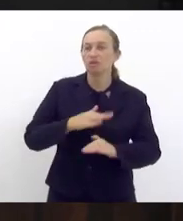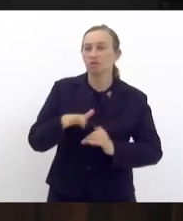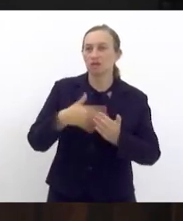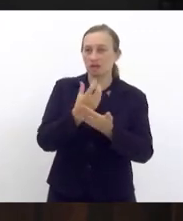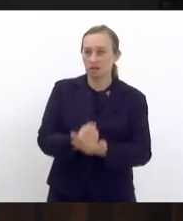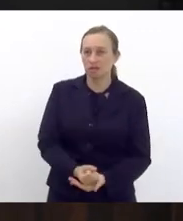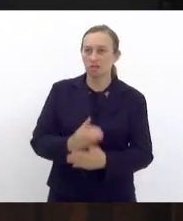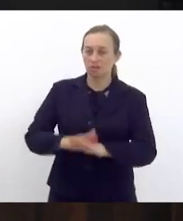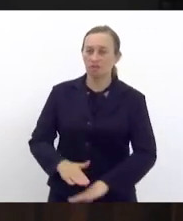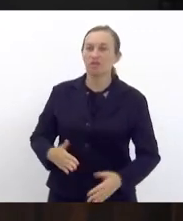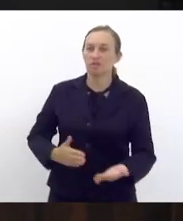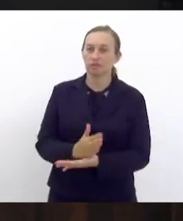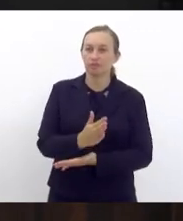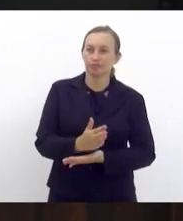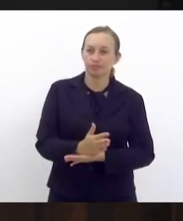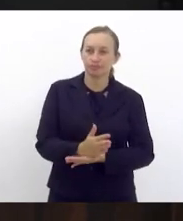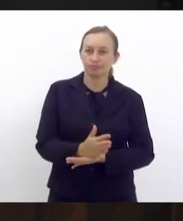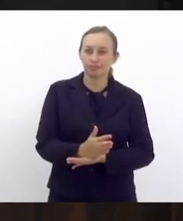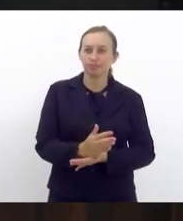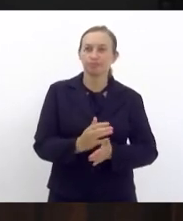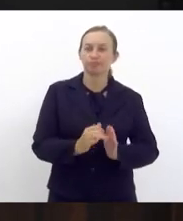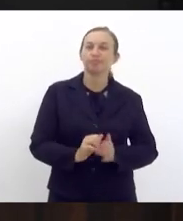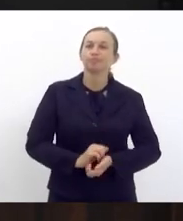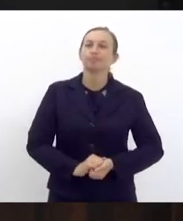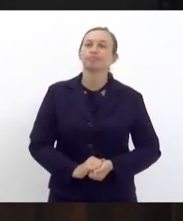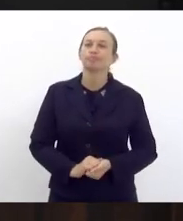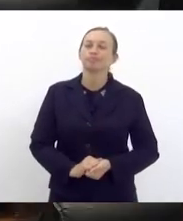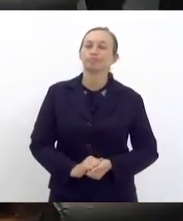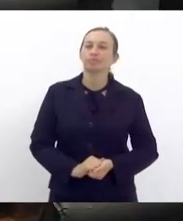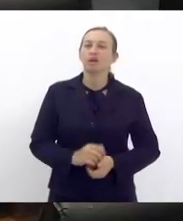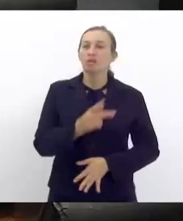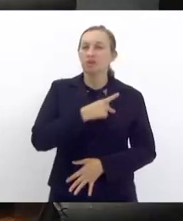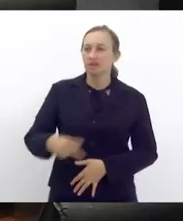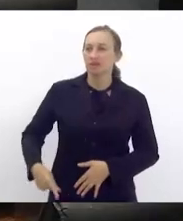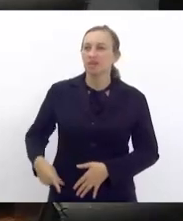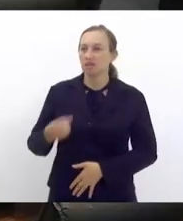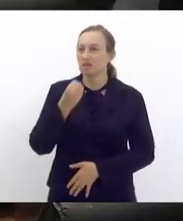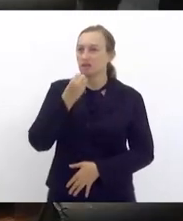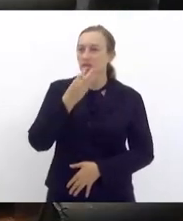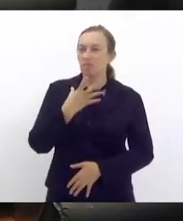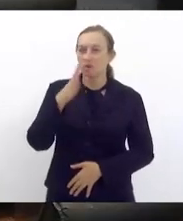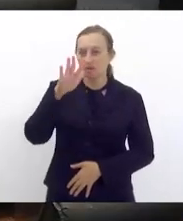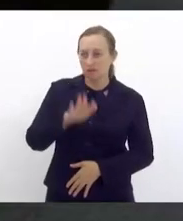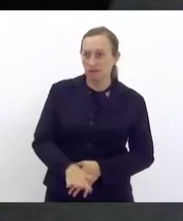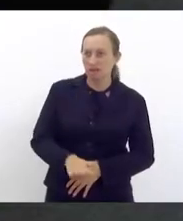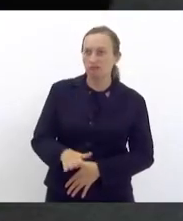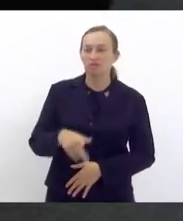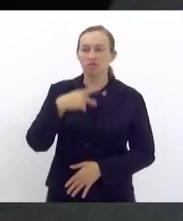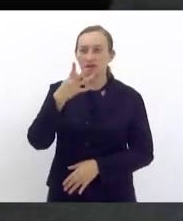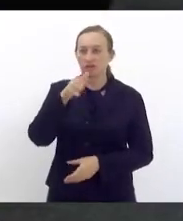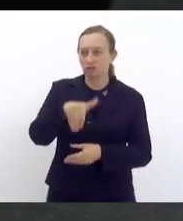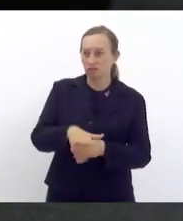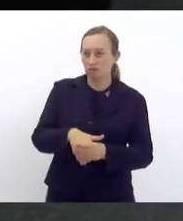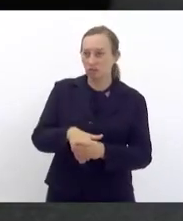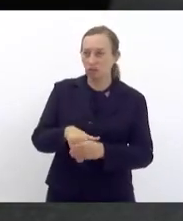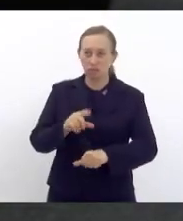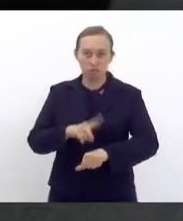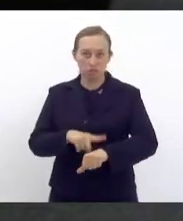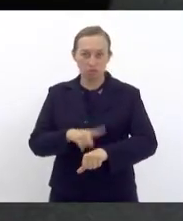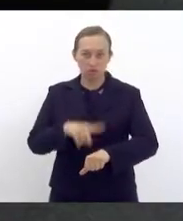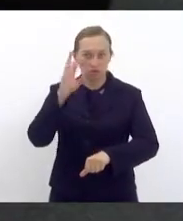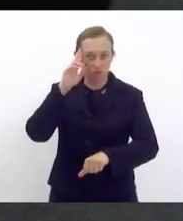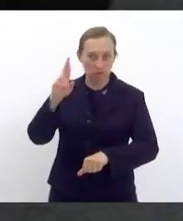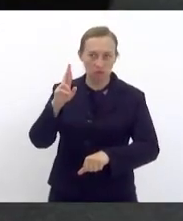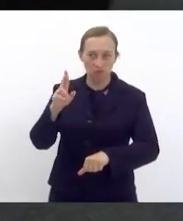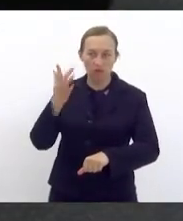permaneçam como estão, aprovado e vai à publicação. Presidente, boa tarde. Para fazer declaração de voto, no momento que o senhor julgar